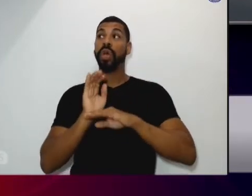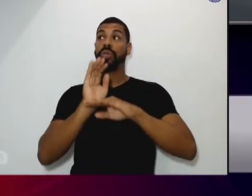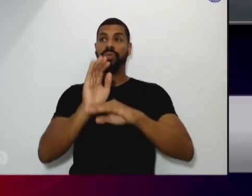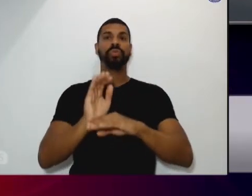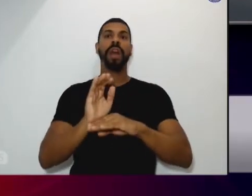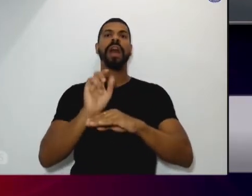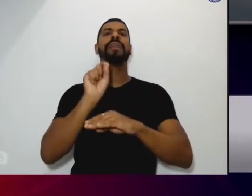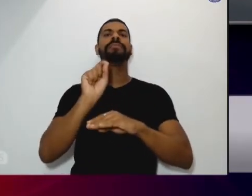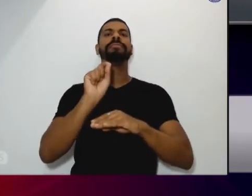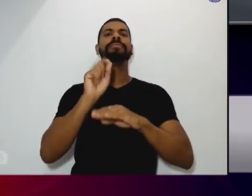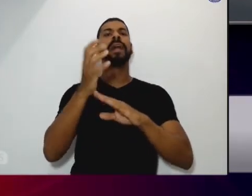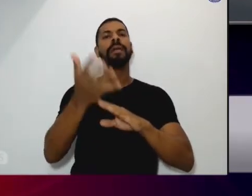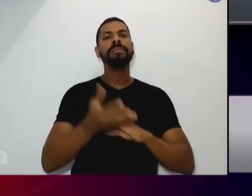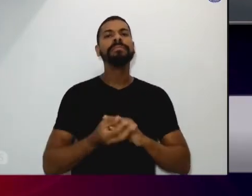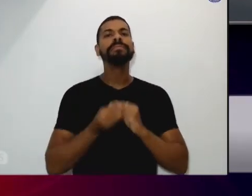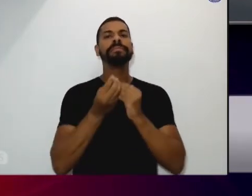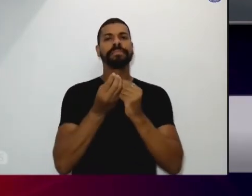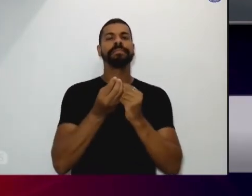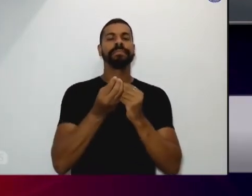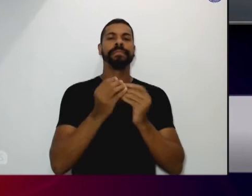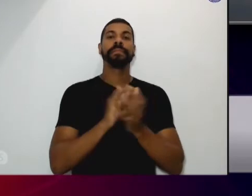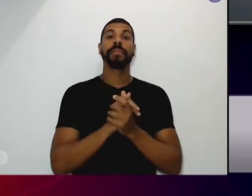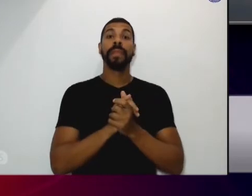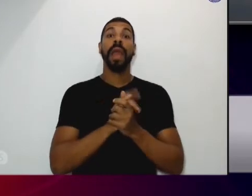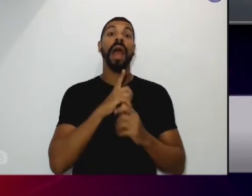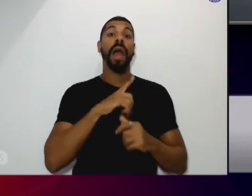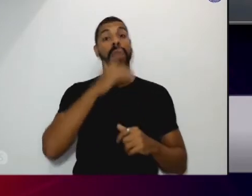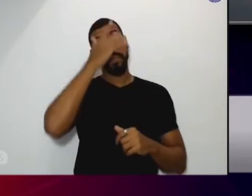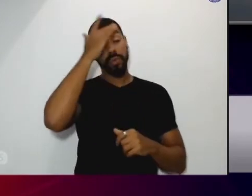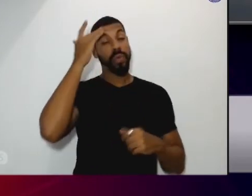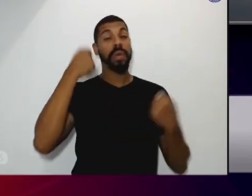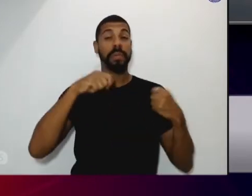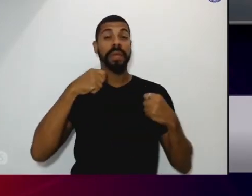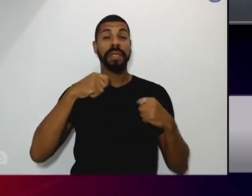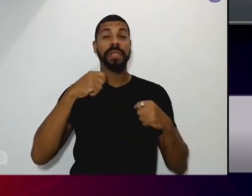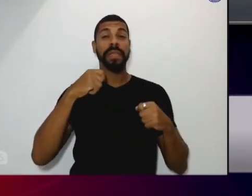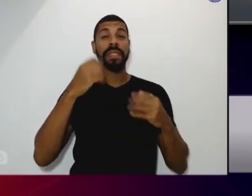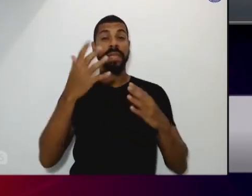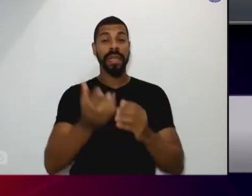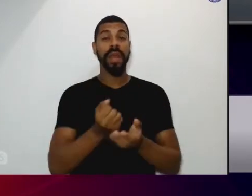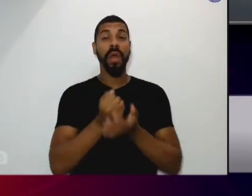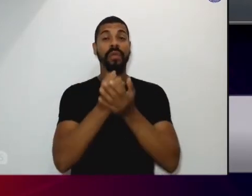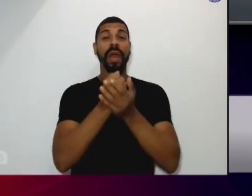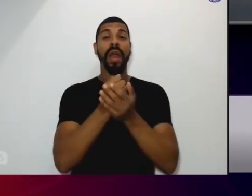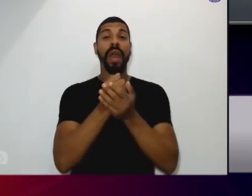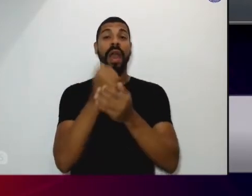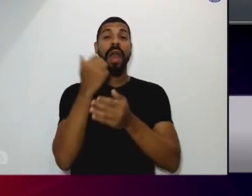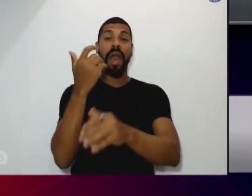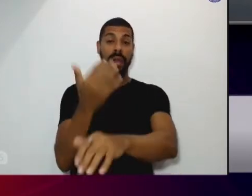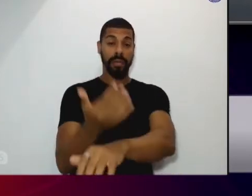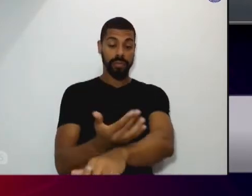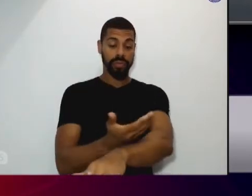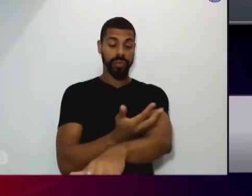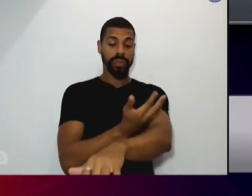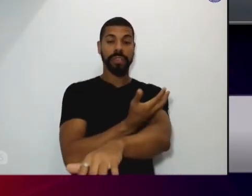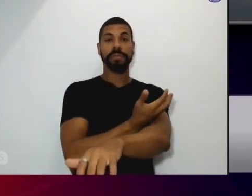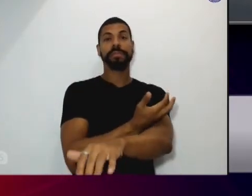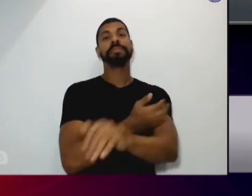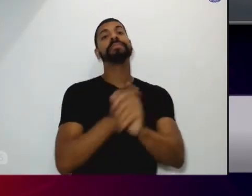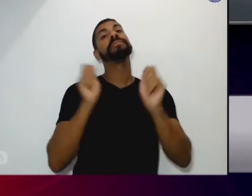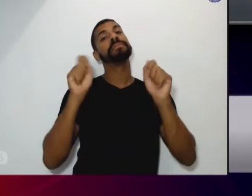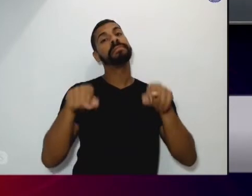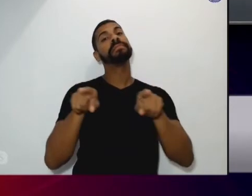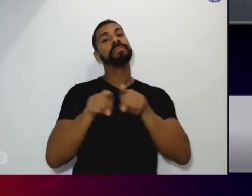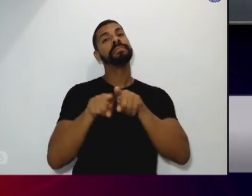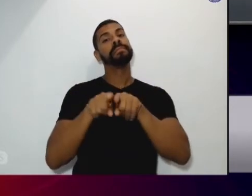recuperação de alguém que precise de apoio emocional a gente inclui e entra para a rede como voluntário